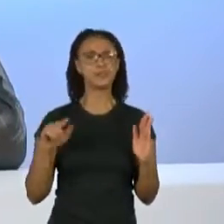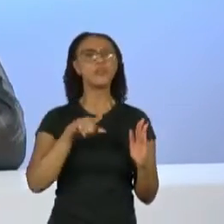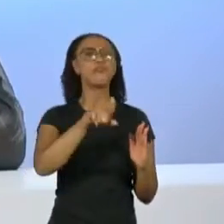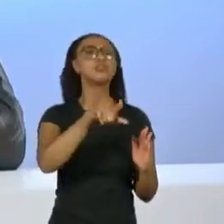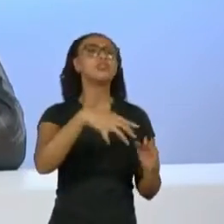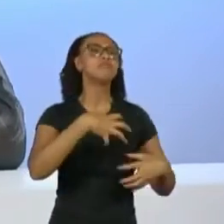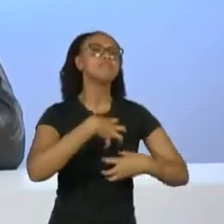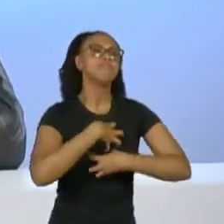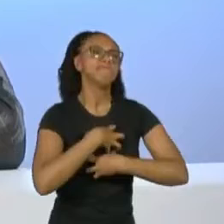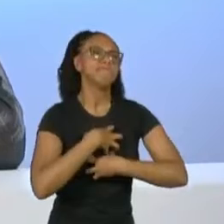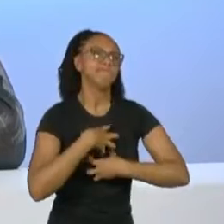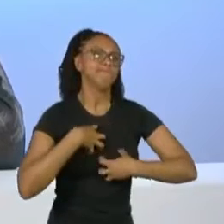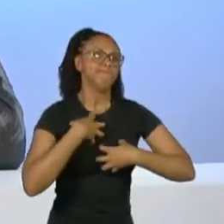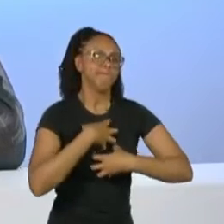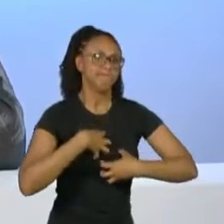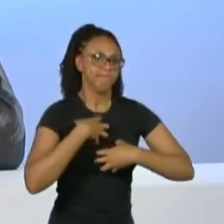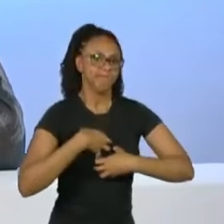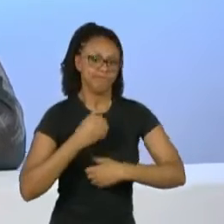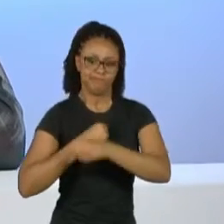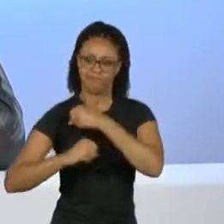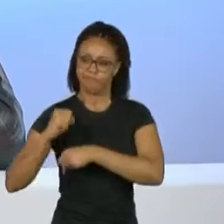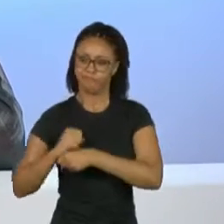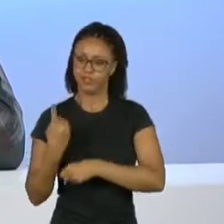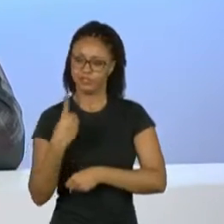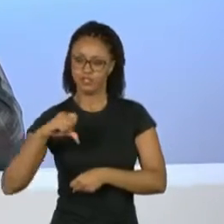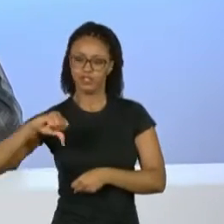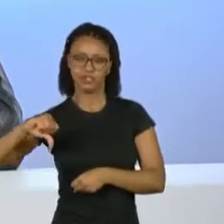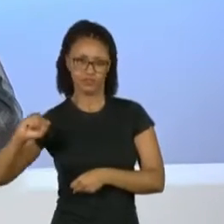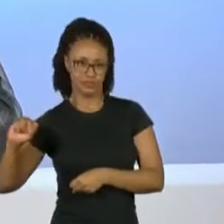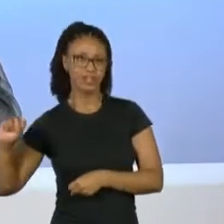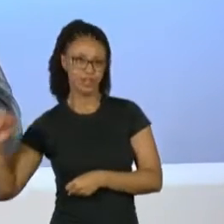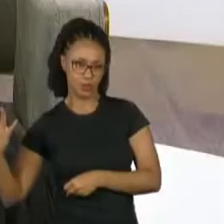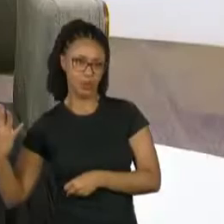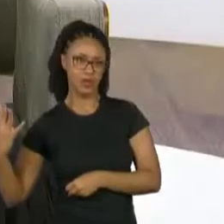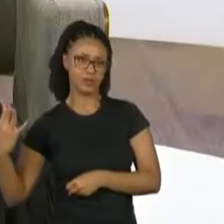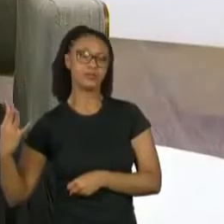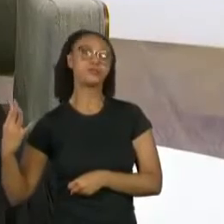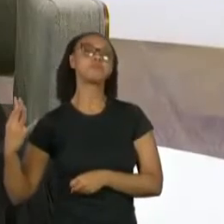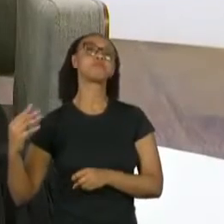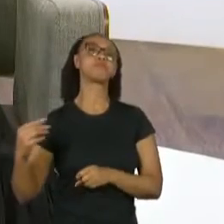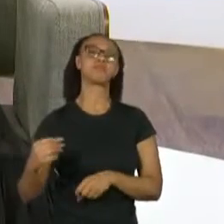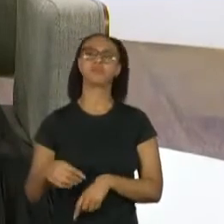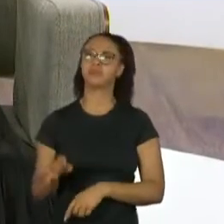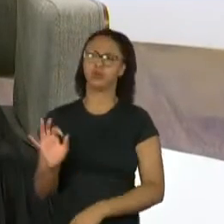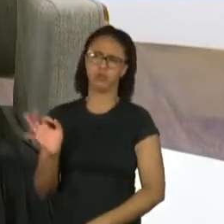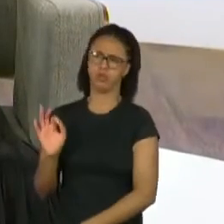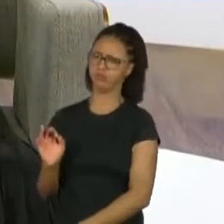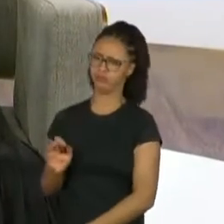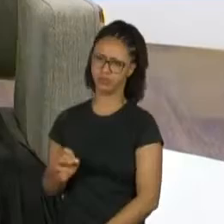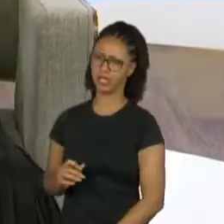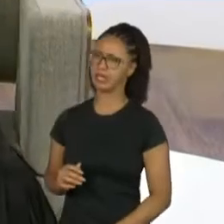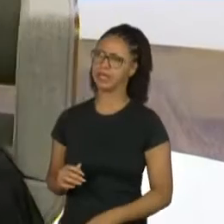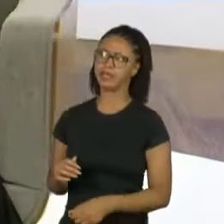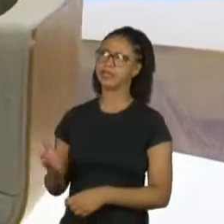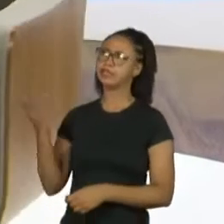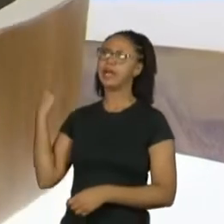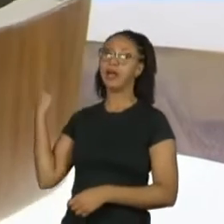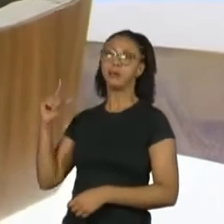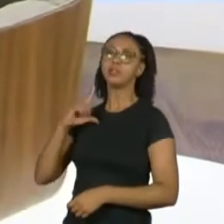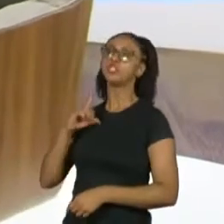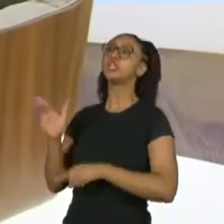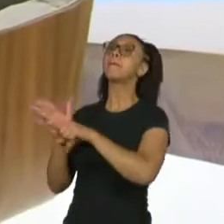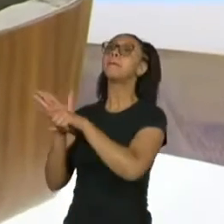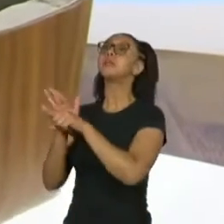dessa dor de 84, do que aconteceu na novela Corpo Corpo. terrível. Corpo a Corpo. Fizeram uma pesquisa, né? Sobre o as